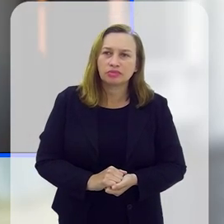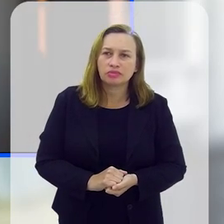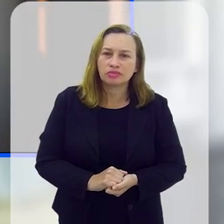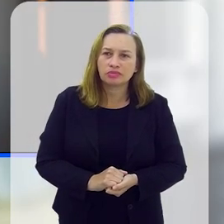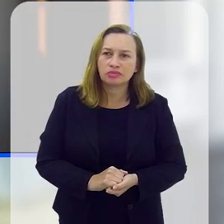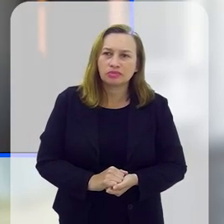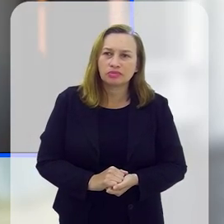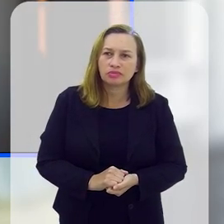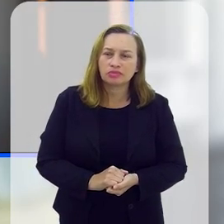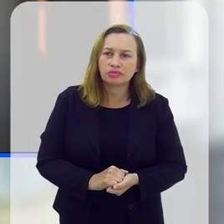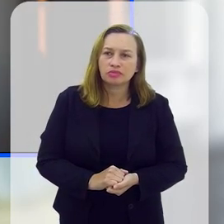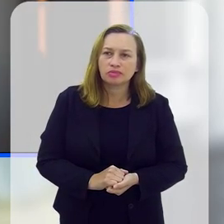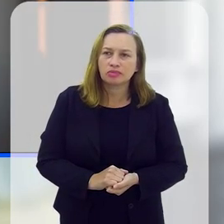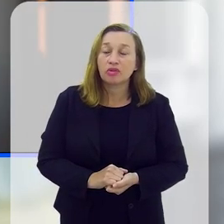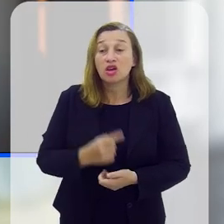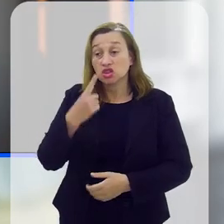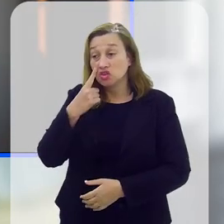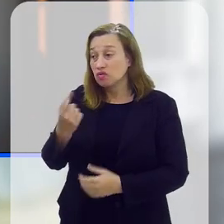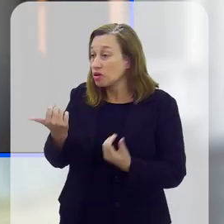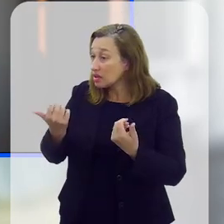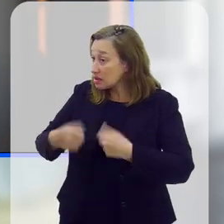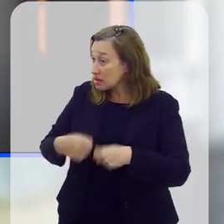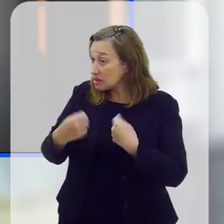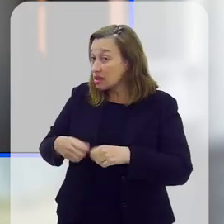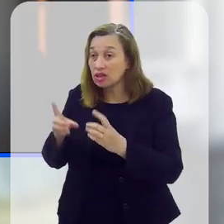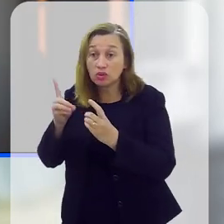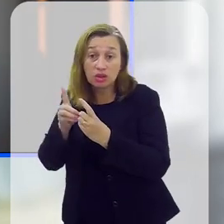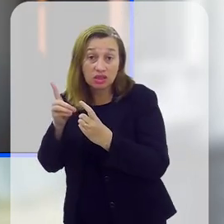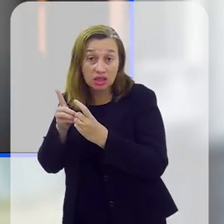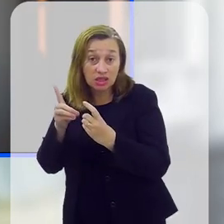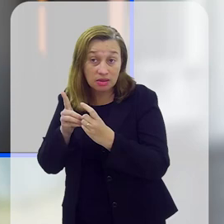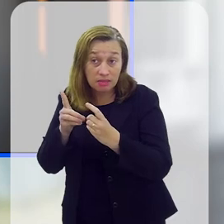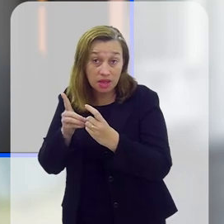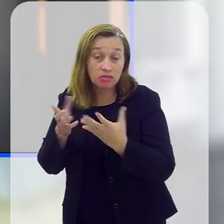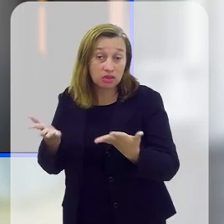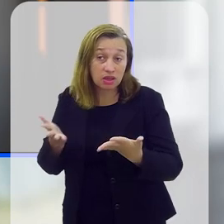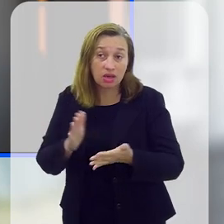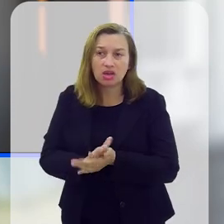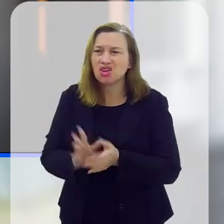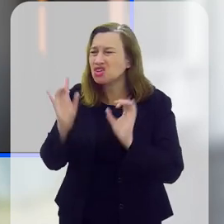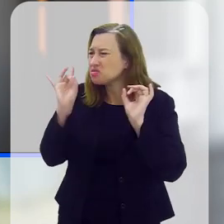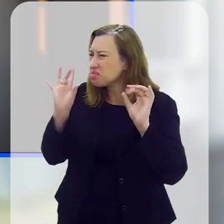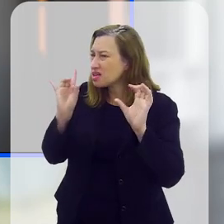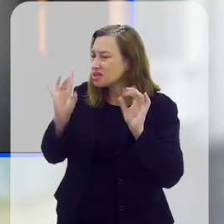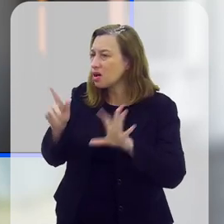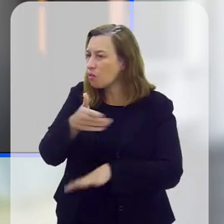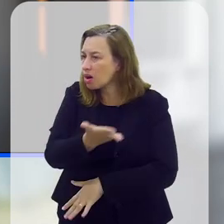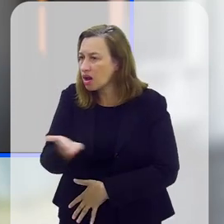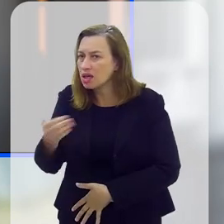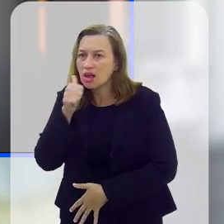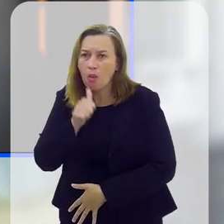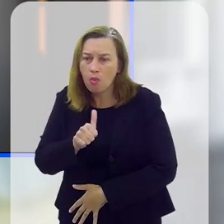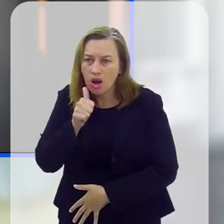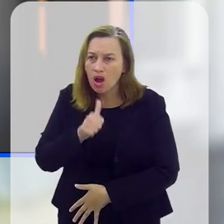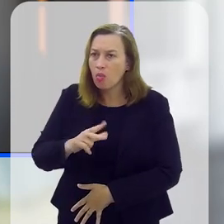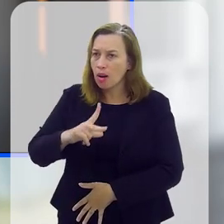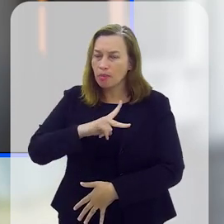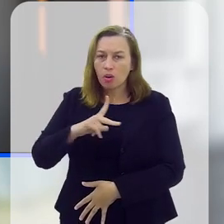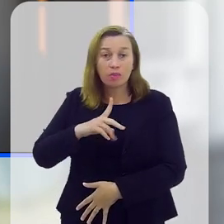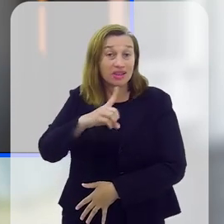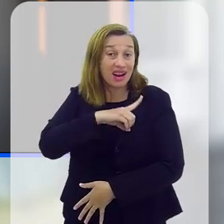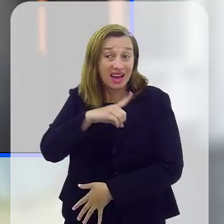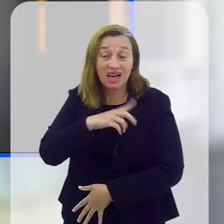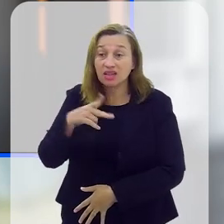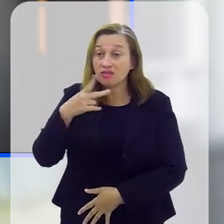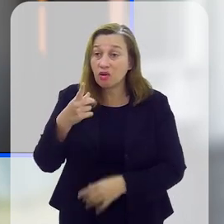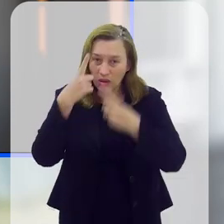E, Rafael, a gente viu aqui a necessidade, né, de um atendimento mesmo aí especial para essas mulheres, como a própria